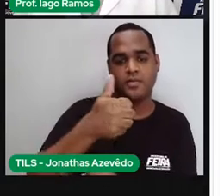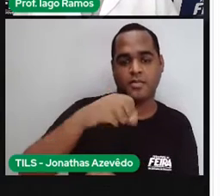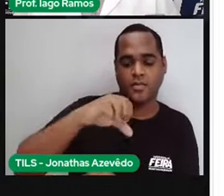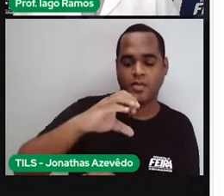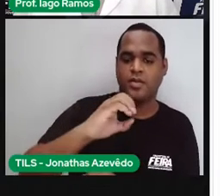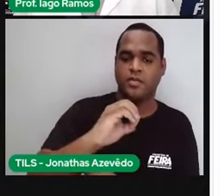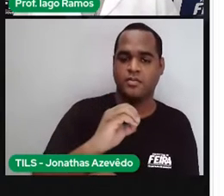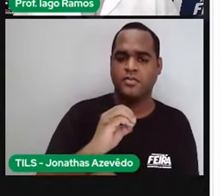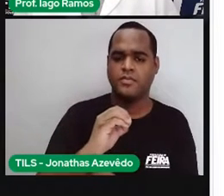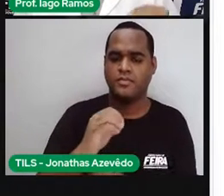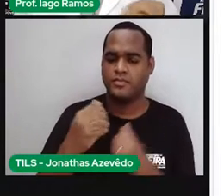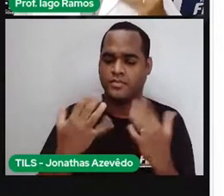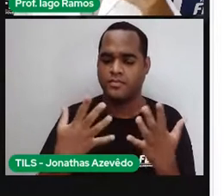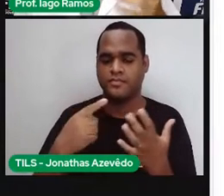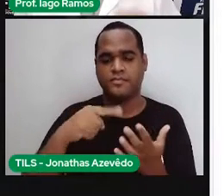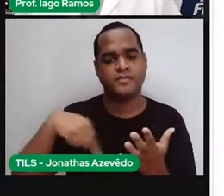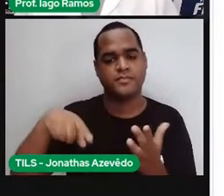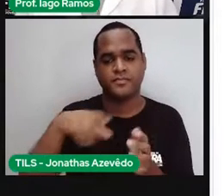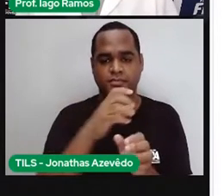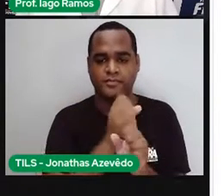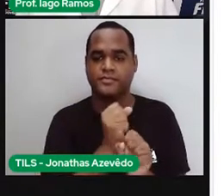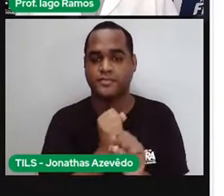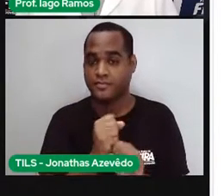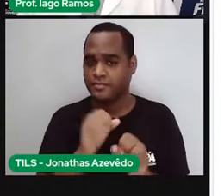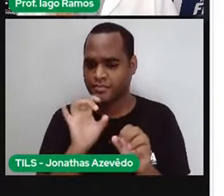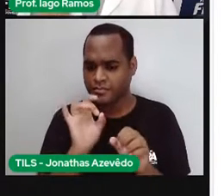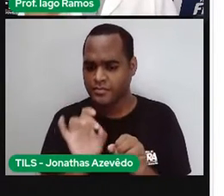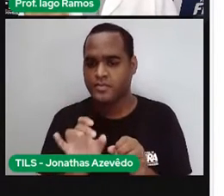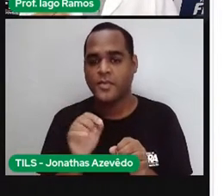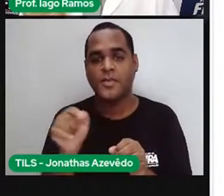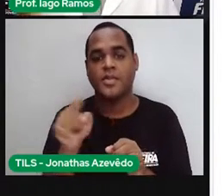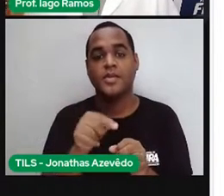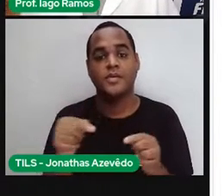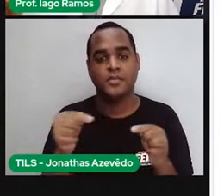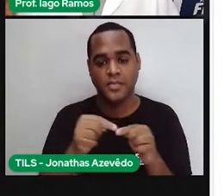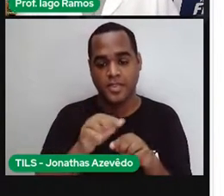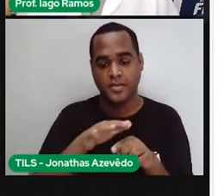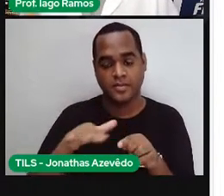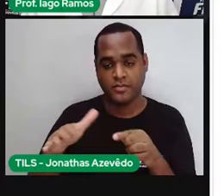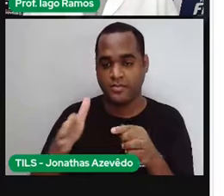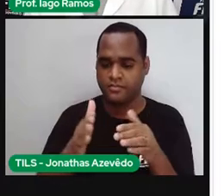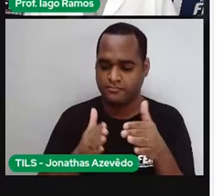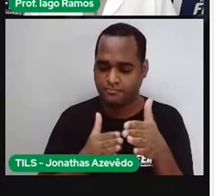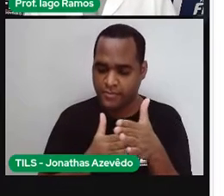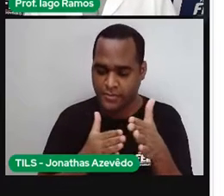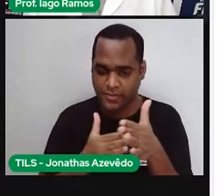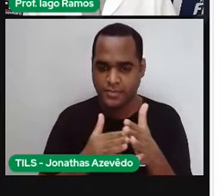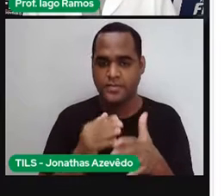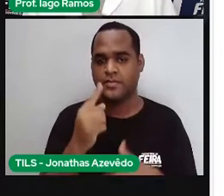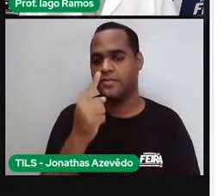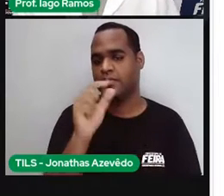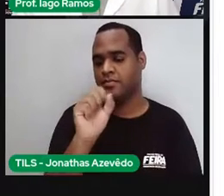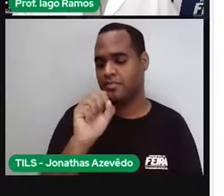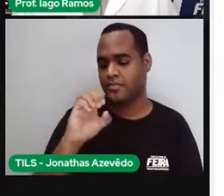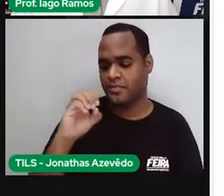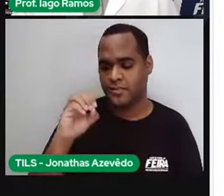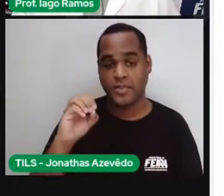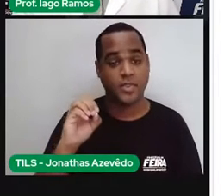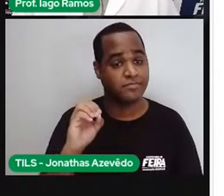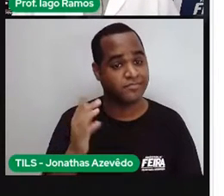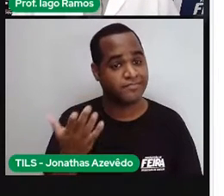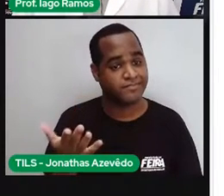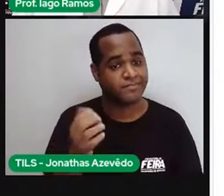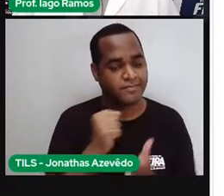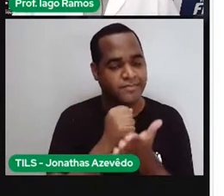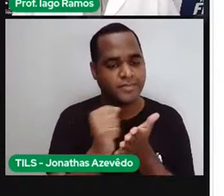Então, quando a gente soma só os comprimentos ali já passa os 180 metros Por isso que